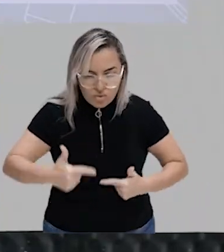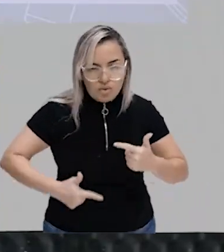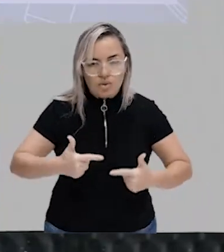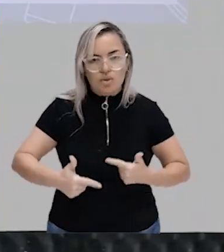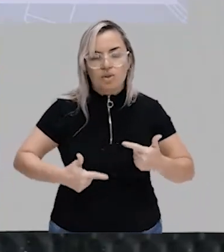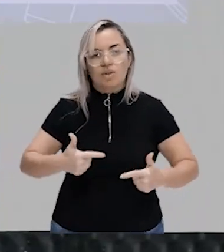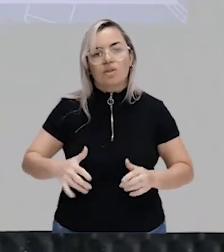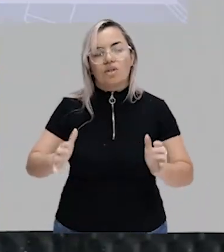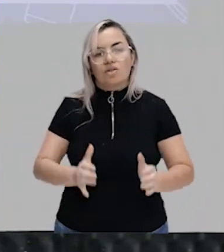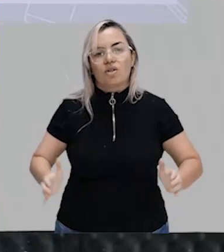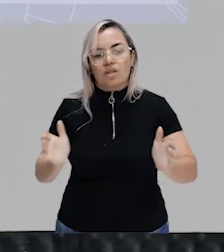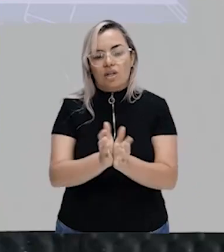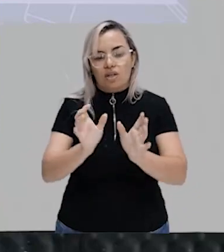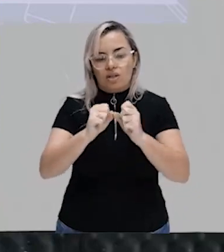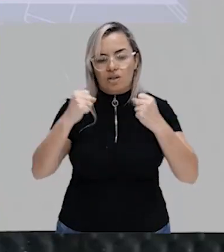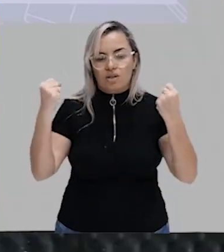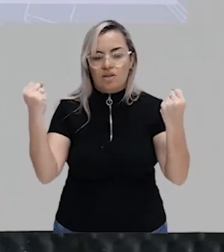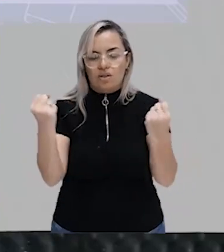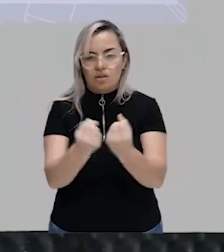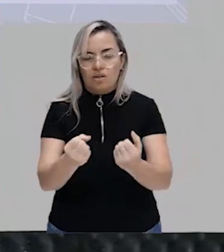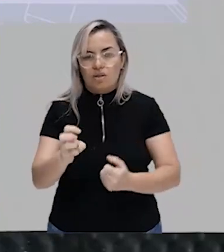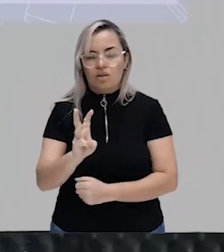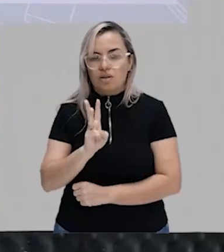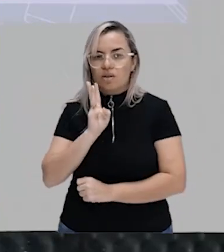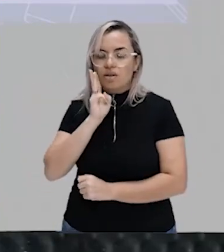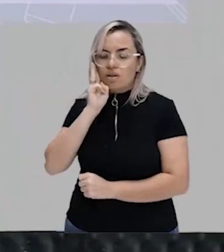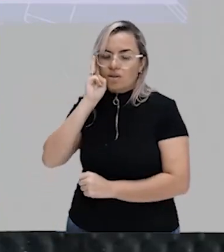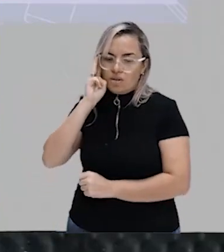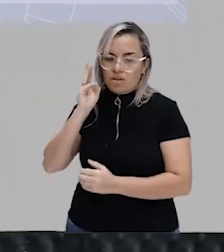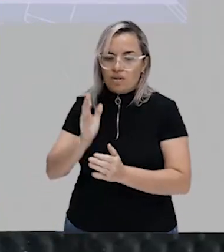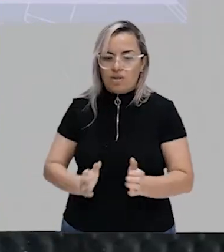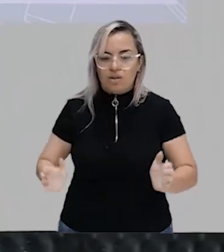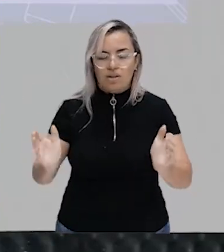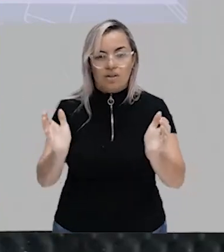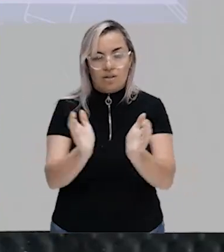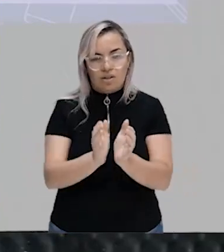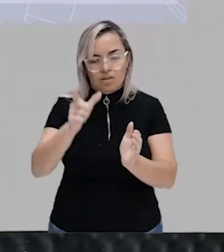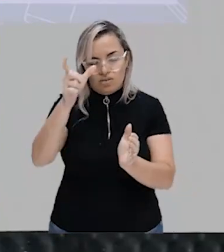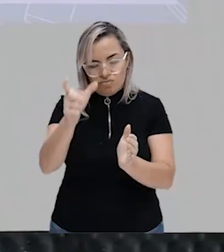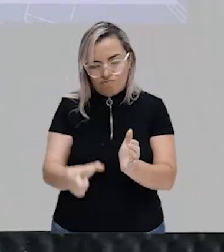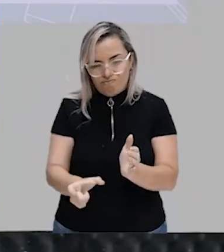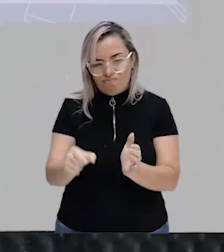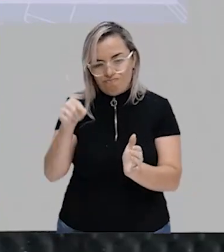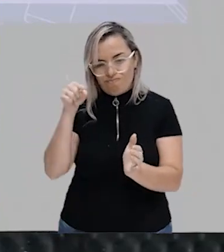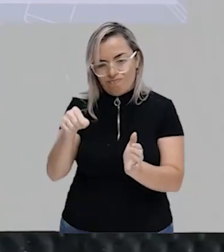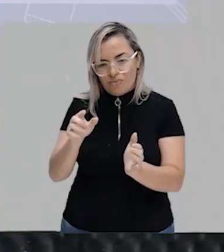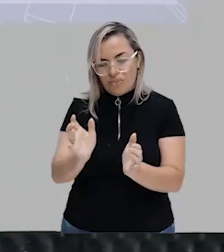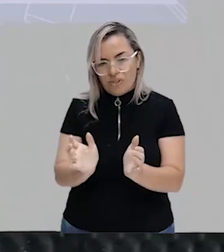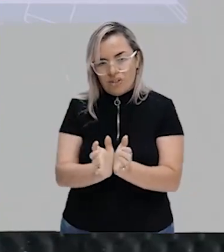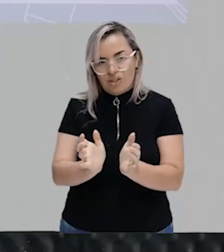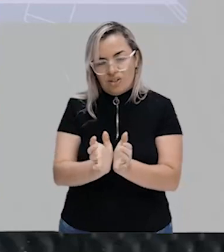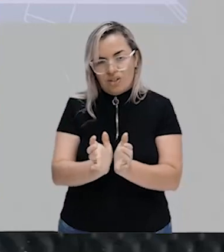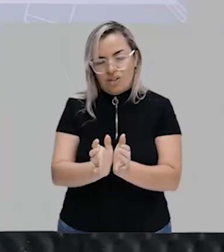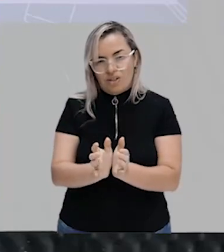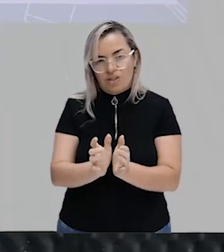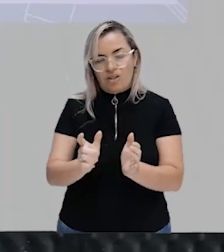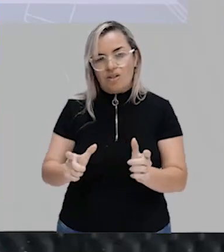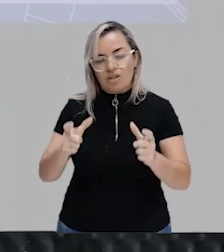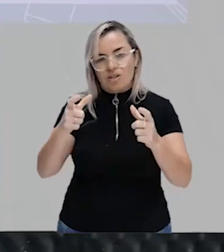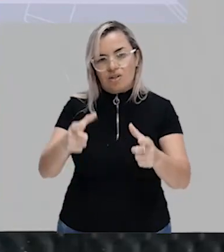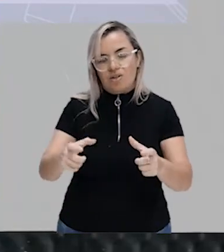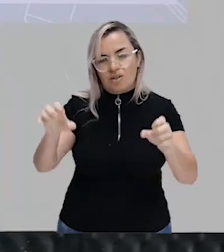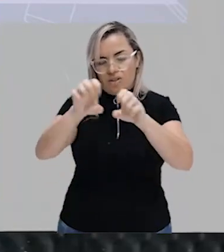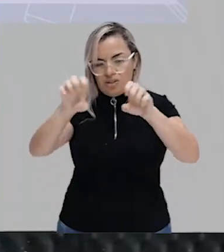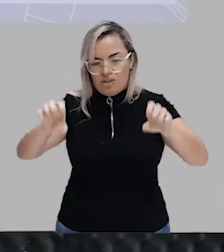Para Karl Marx, a classe de um indivíduo é determinada pela posição que esse